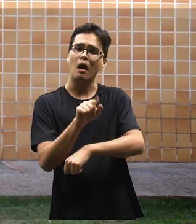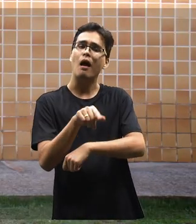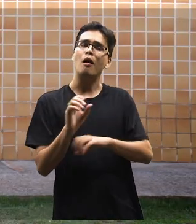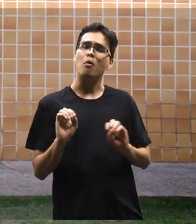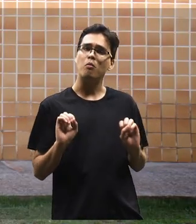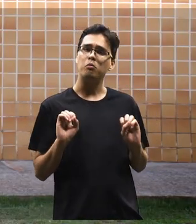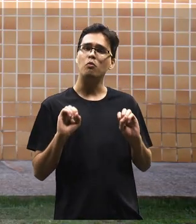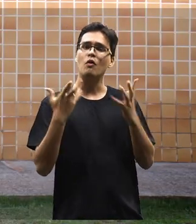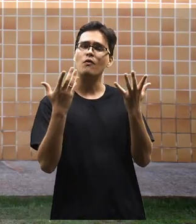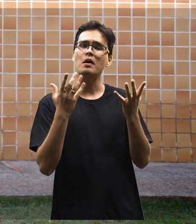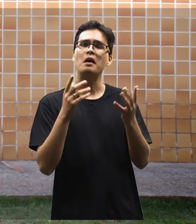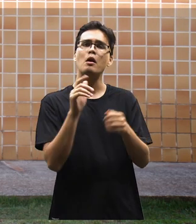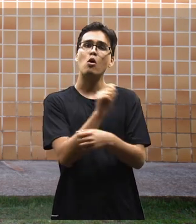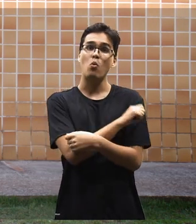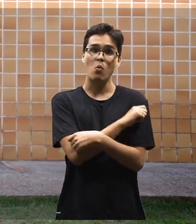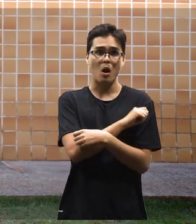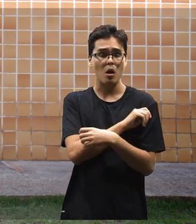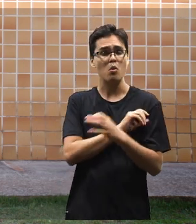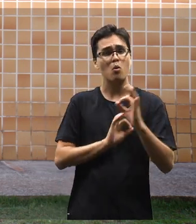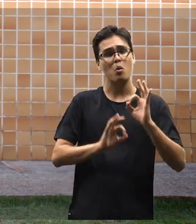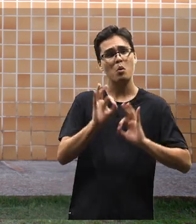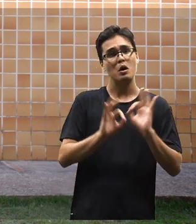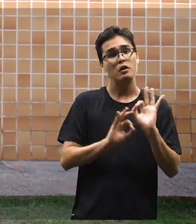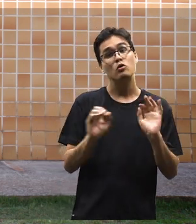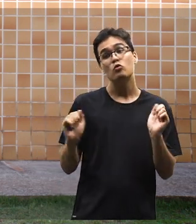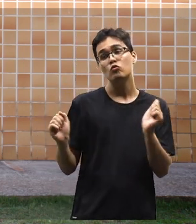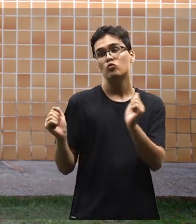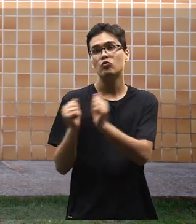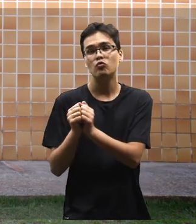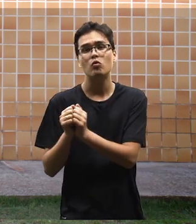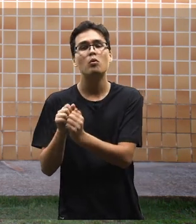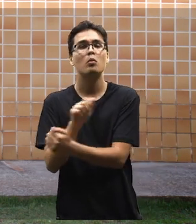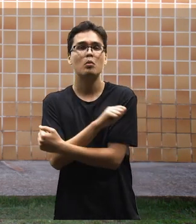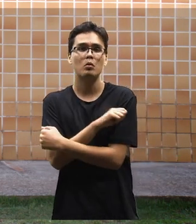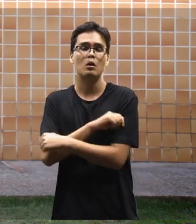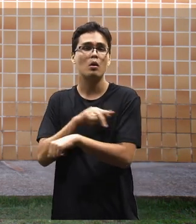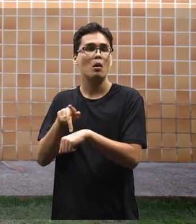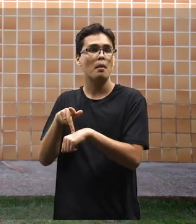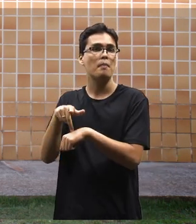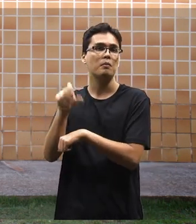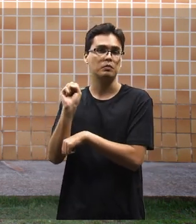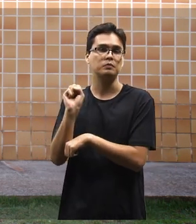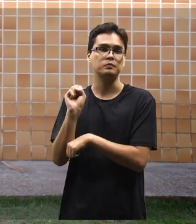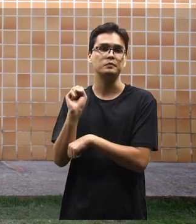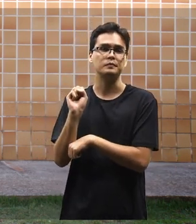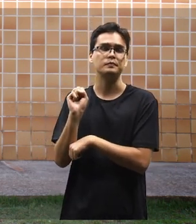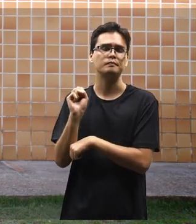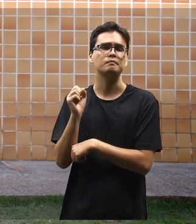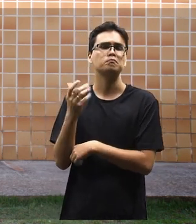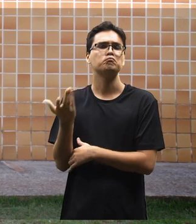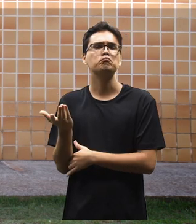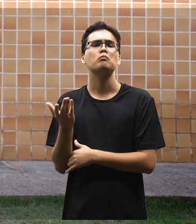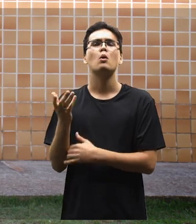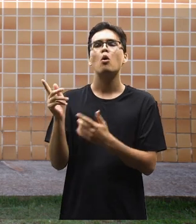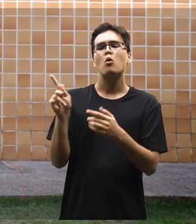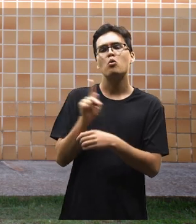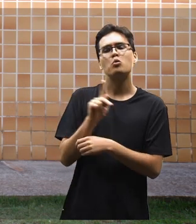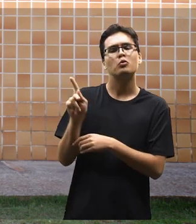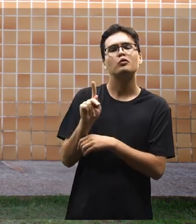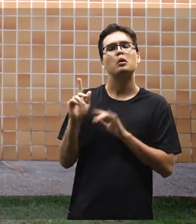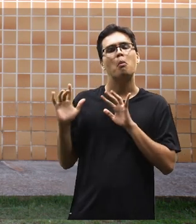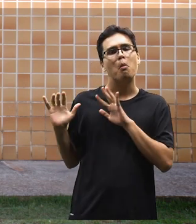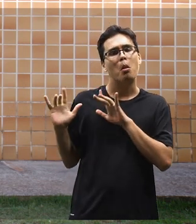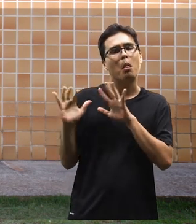evento organizado pelos próprios estudantes da pedagogia com os estudantes da pós-graduação. Então, todos os